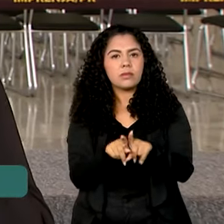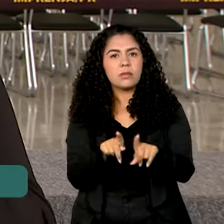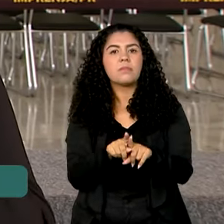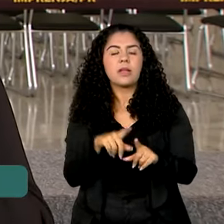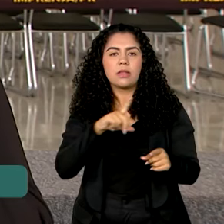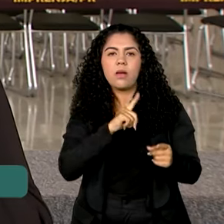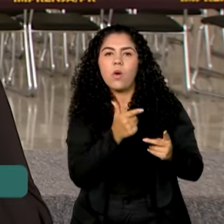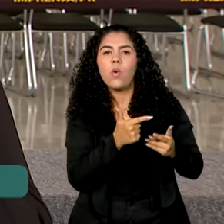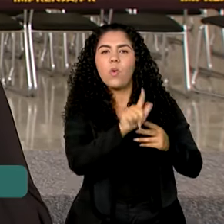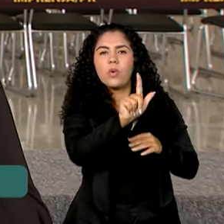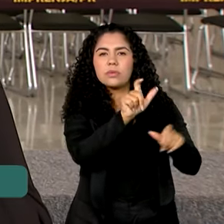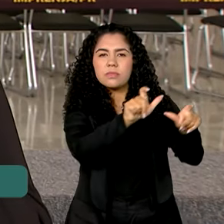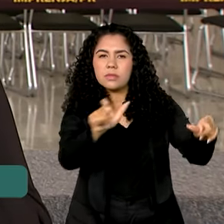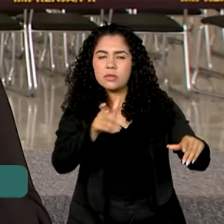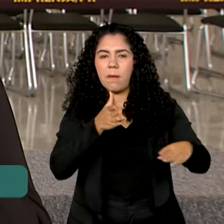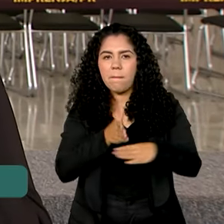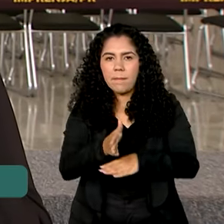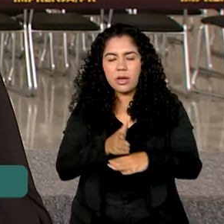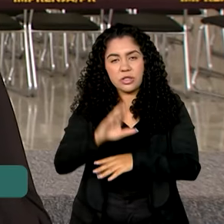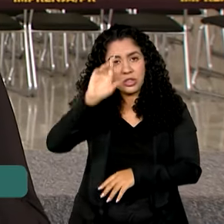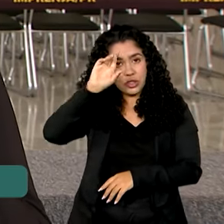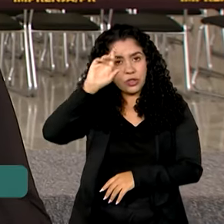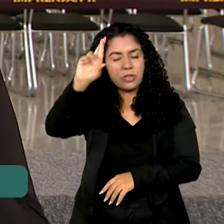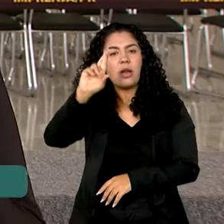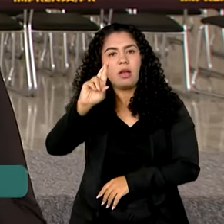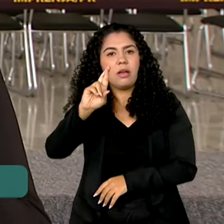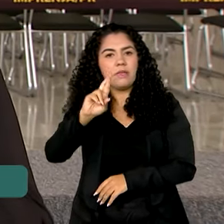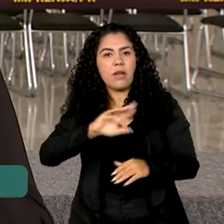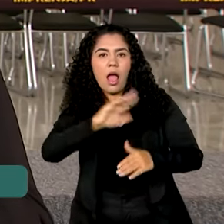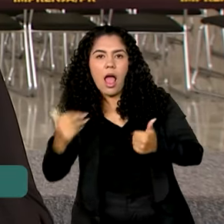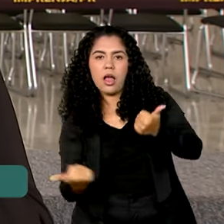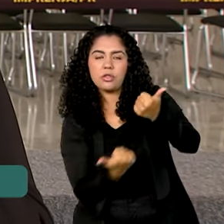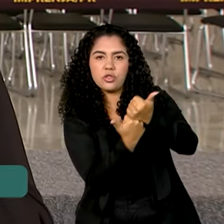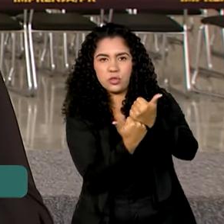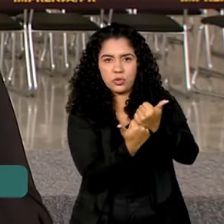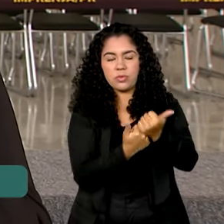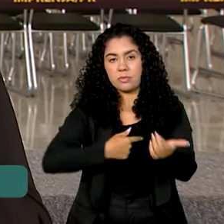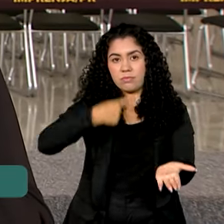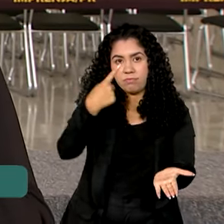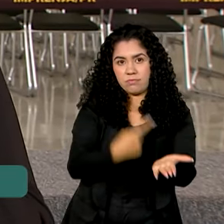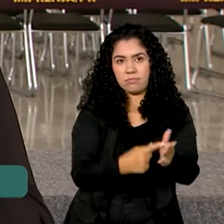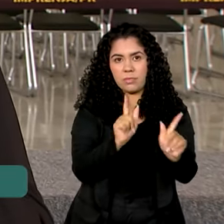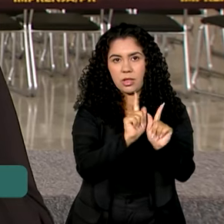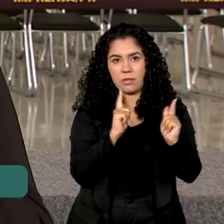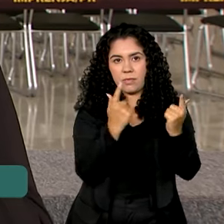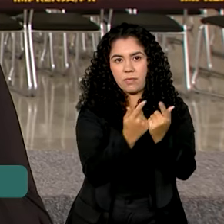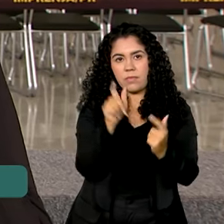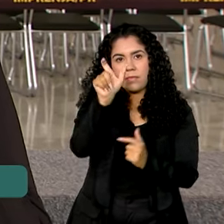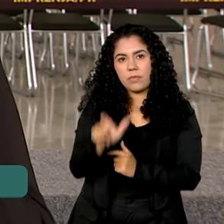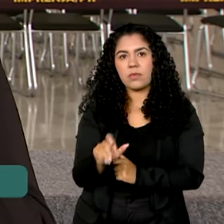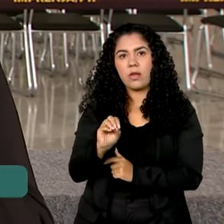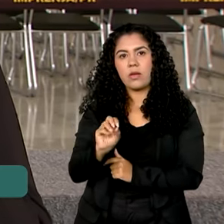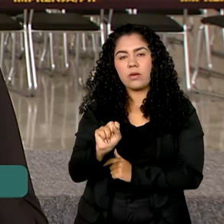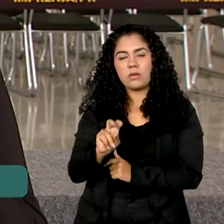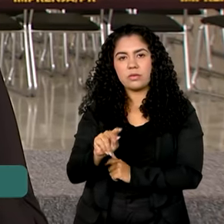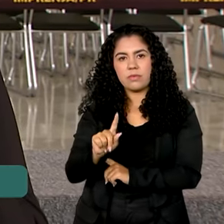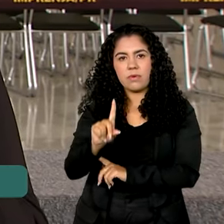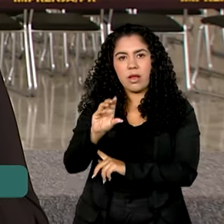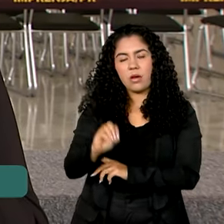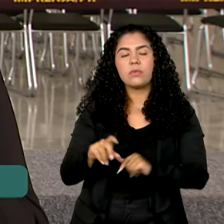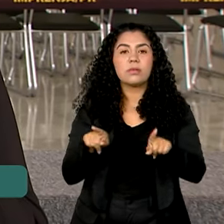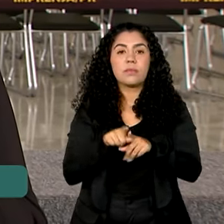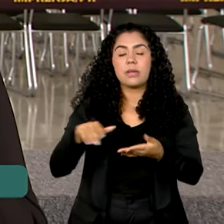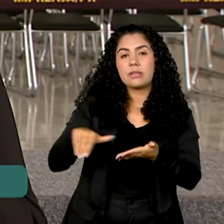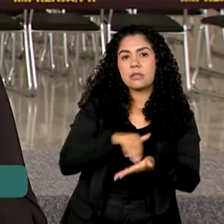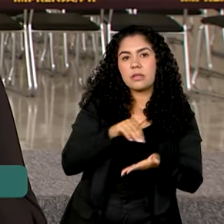participar o chefe do gabinete adjunto de agenda de gabinete pessoal, Oswaldo Malatesta, e o secretário